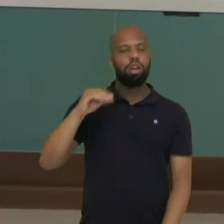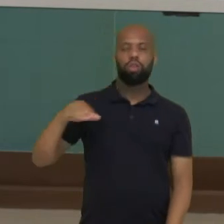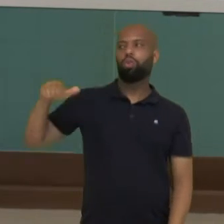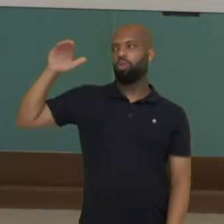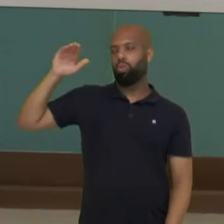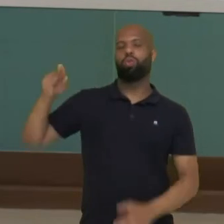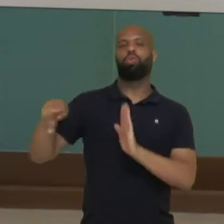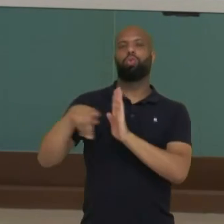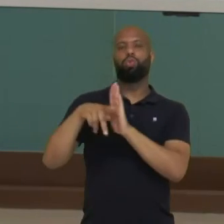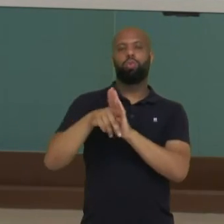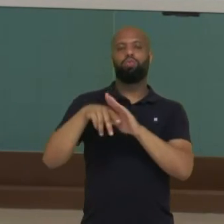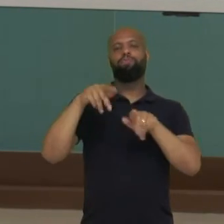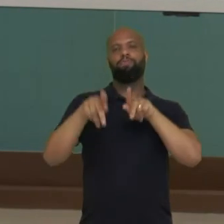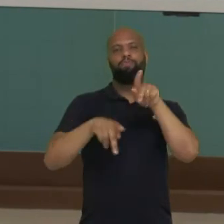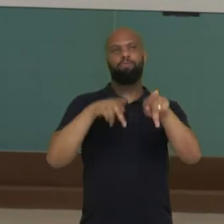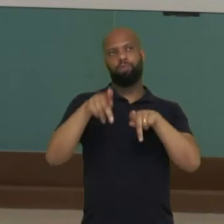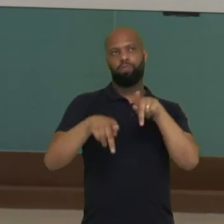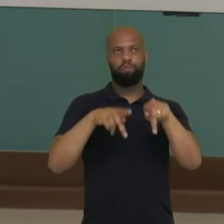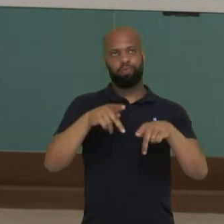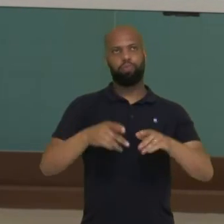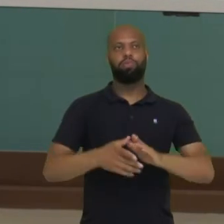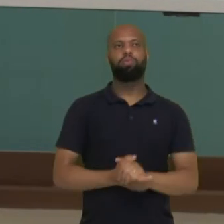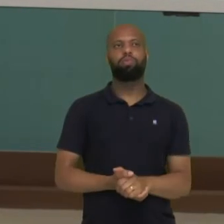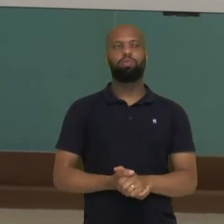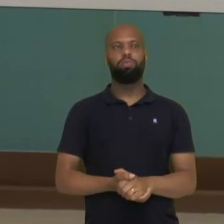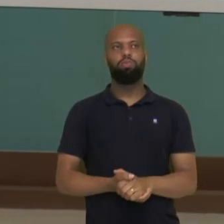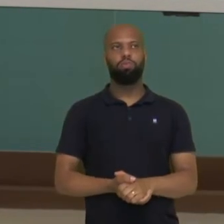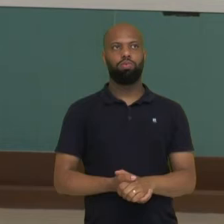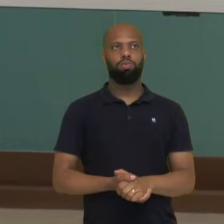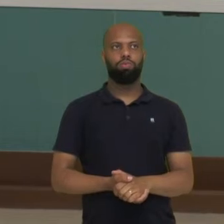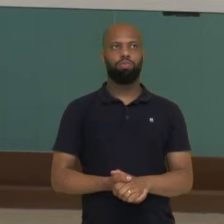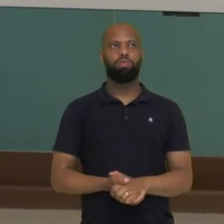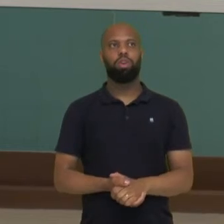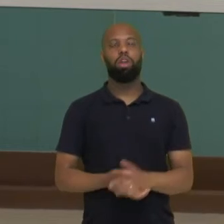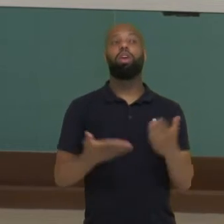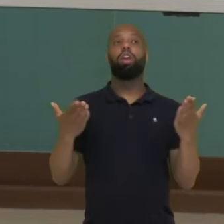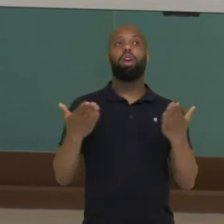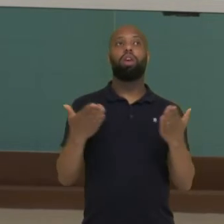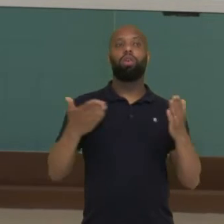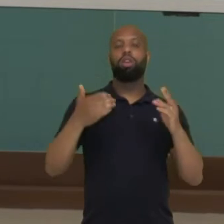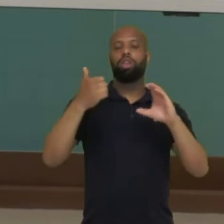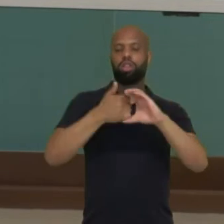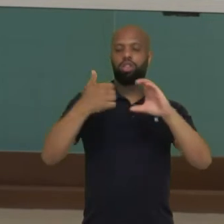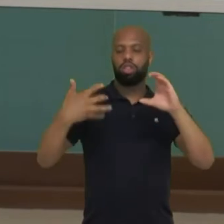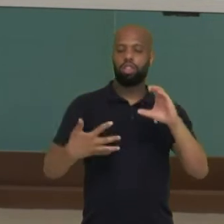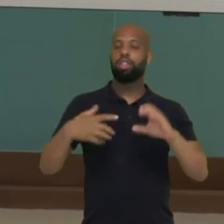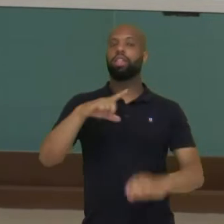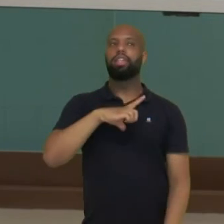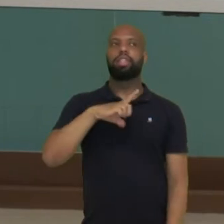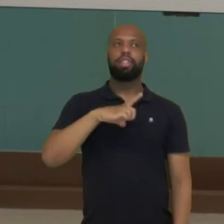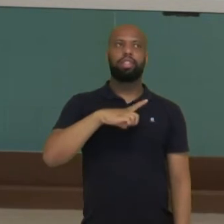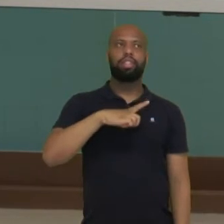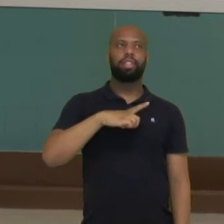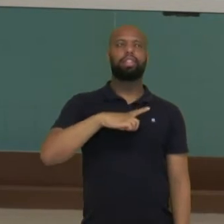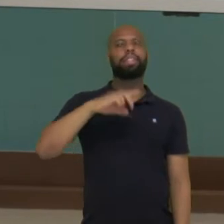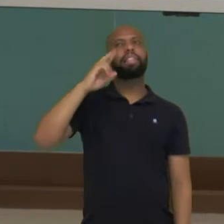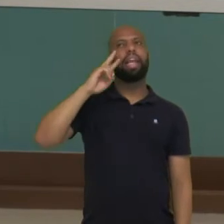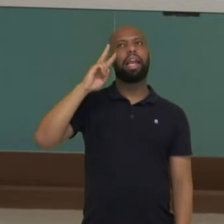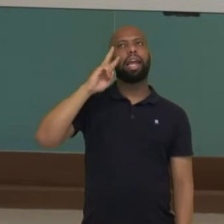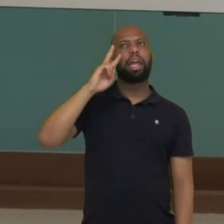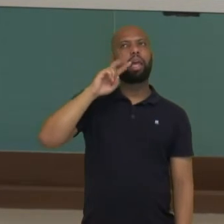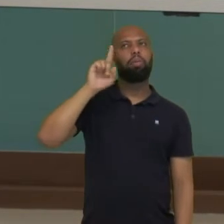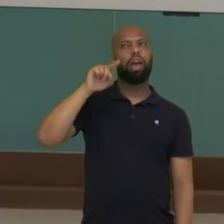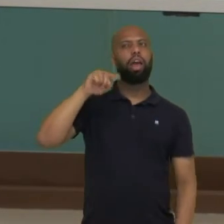povo, da sua aldeia. Agora, uma das características que já lembram povos